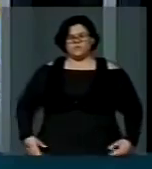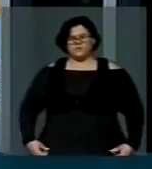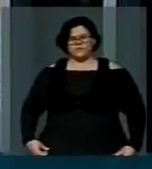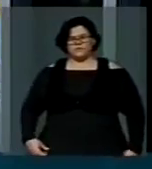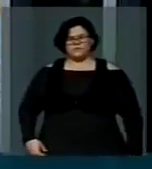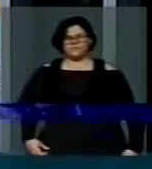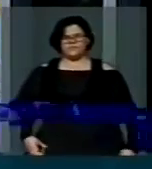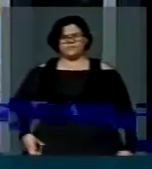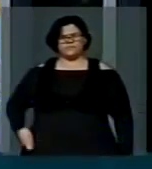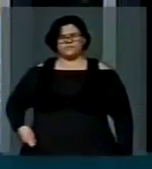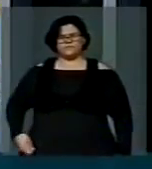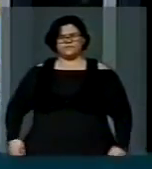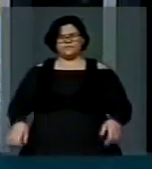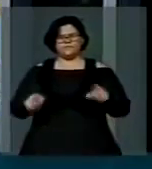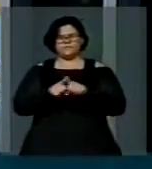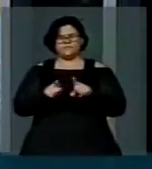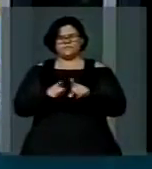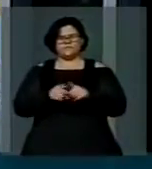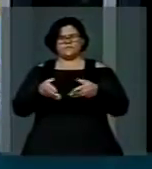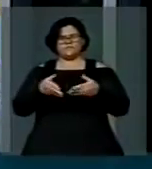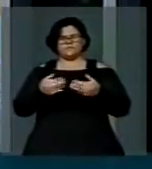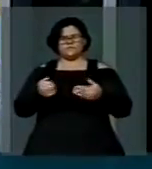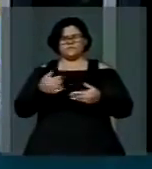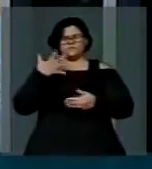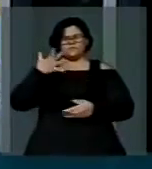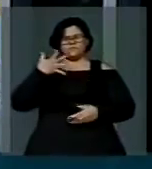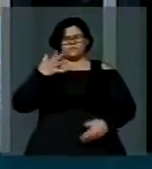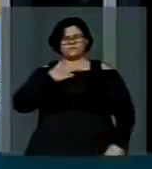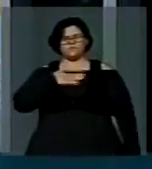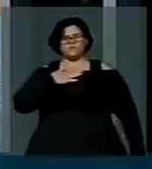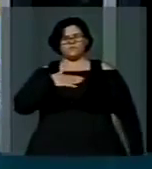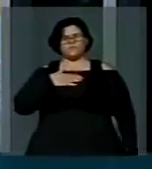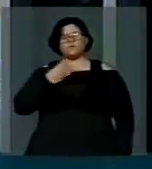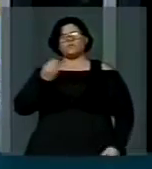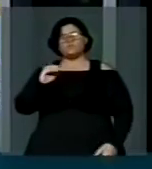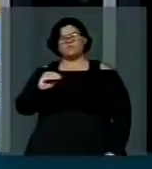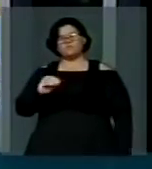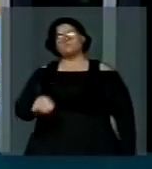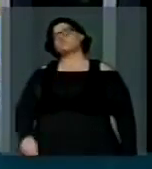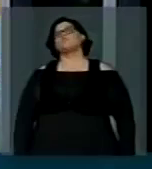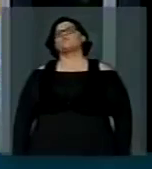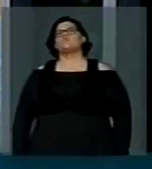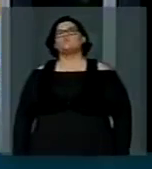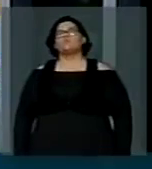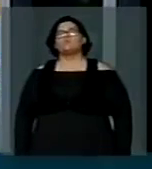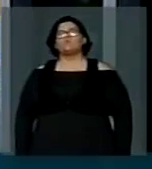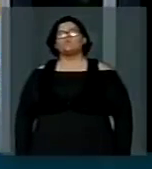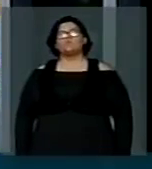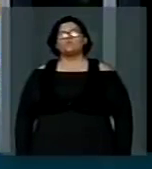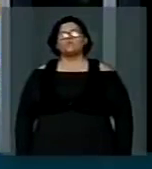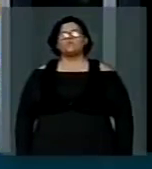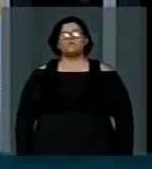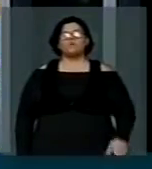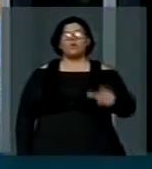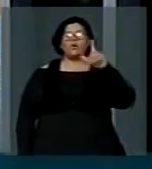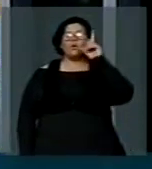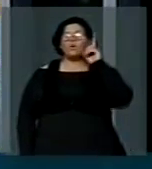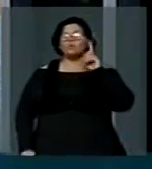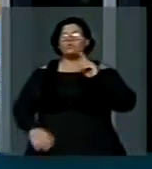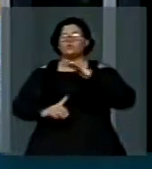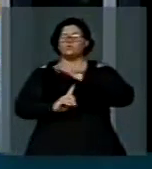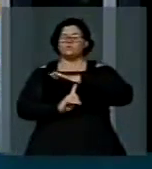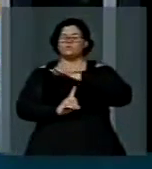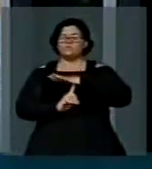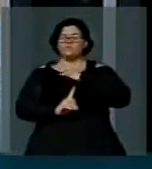transcrição desse discurso e da matéria da Gazeta do Povo de Ontem, em que trata que o Paraná,